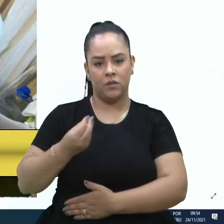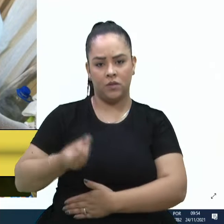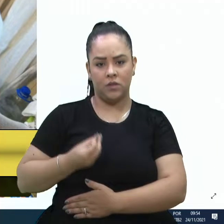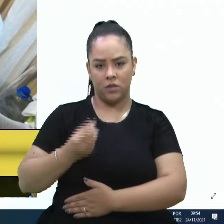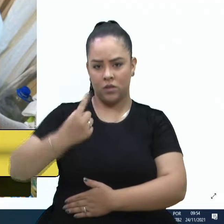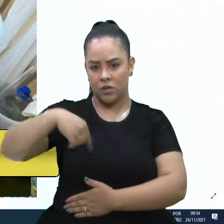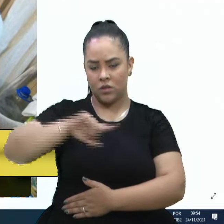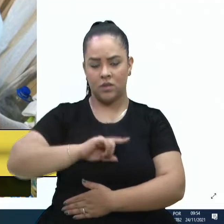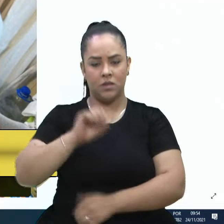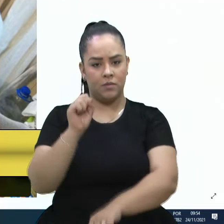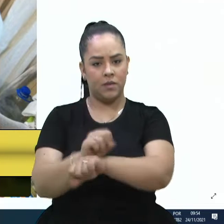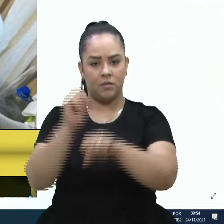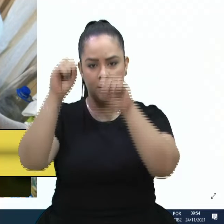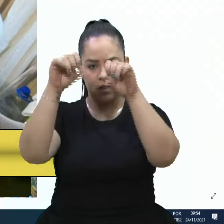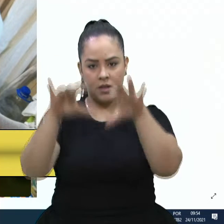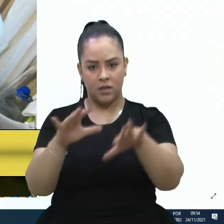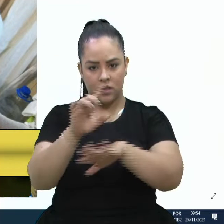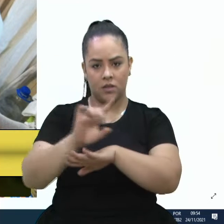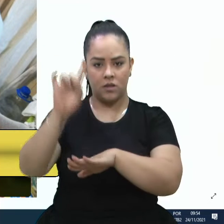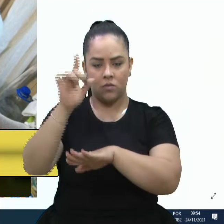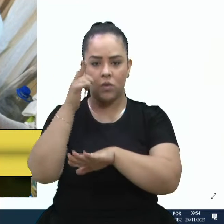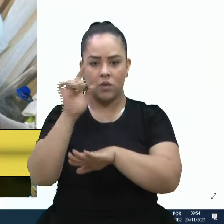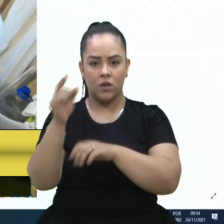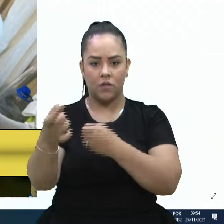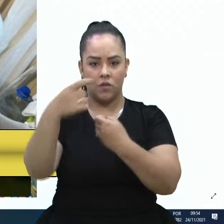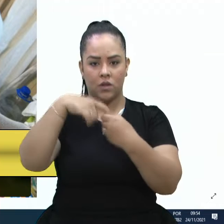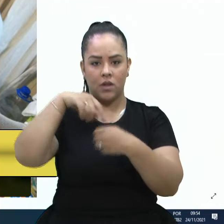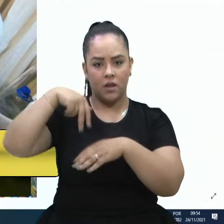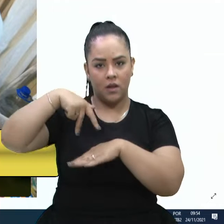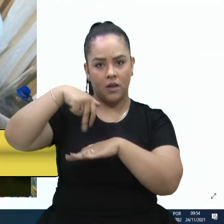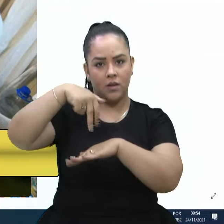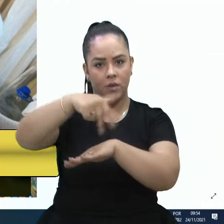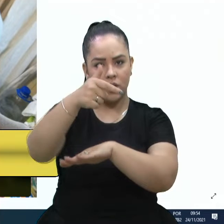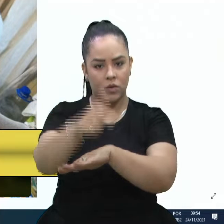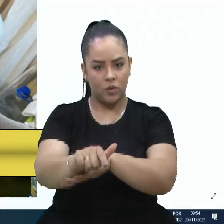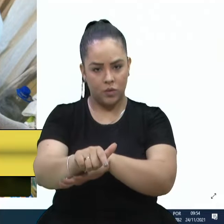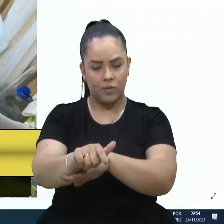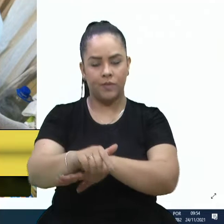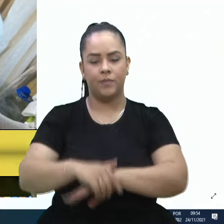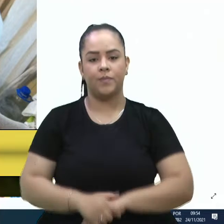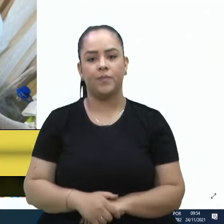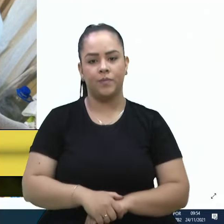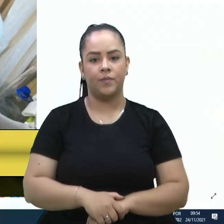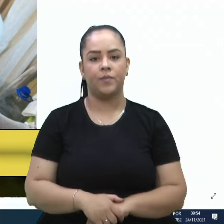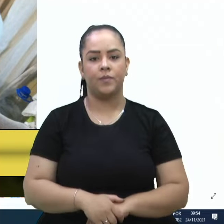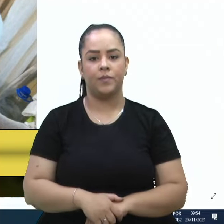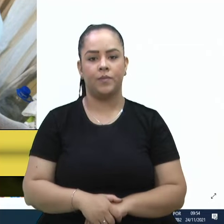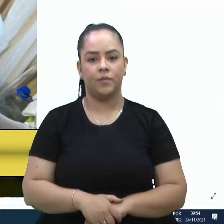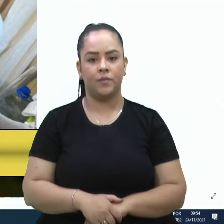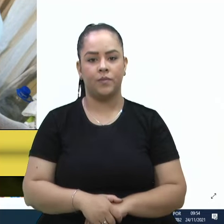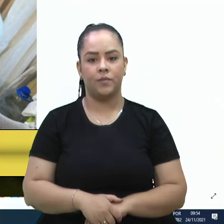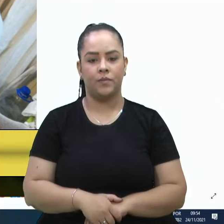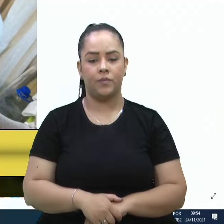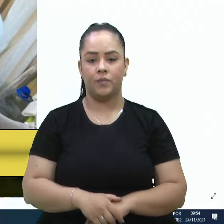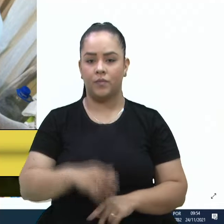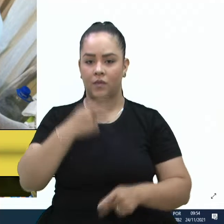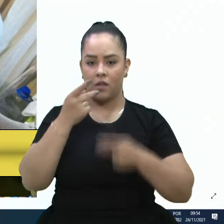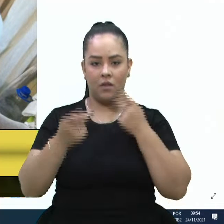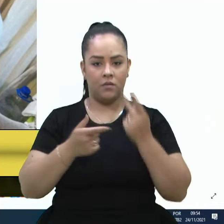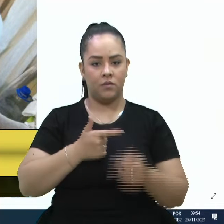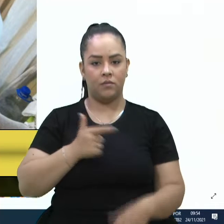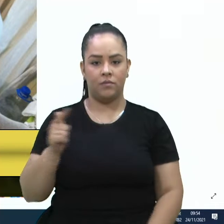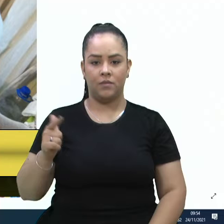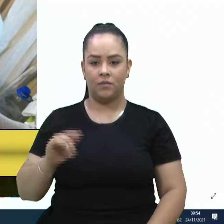milagre de Deus para que este jovem possa voltar a caminhar. Ressaltando que não existe na